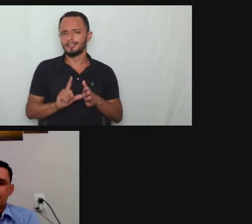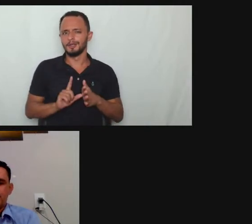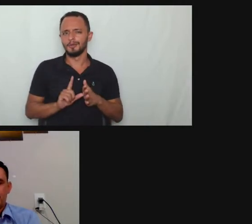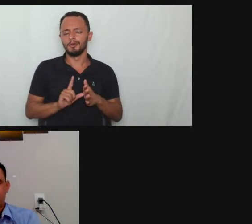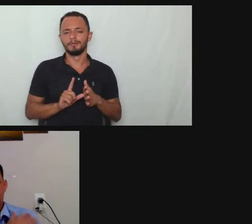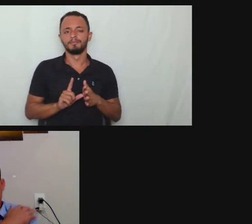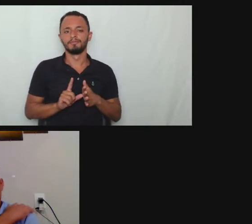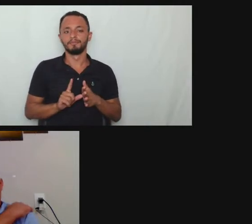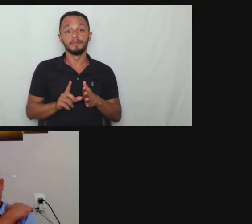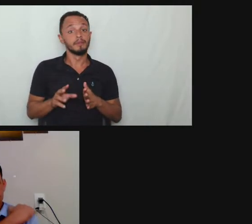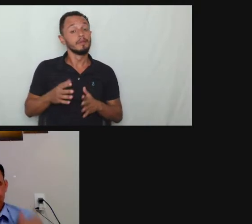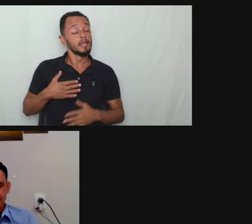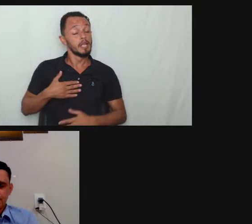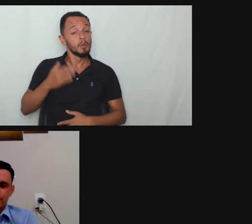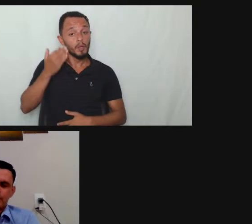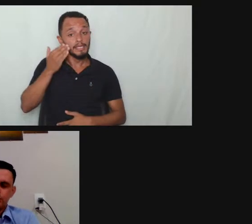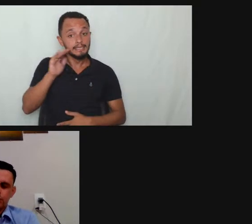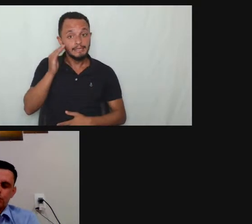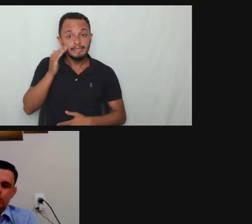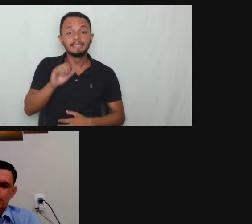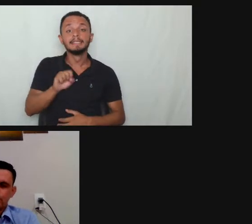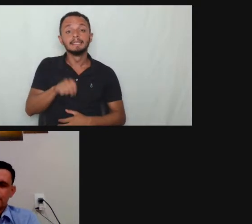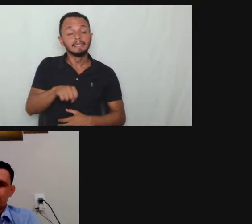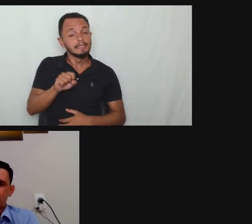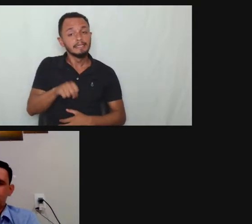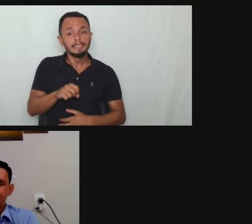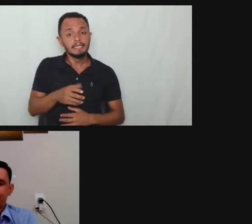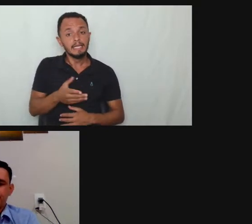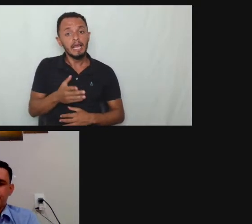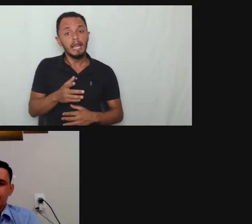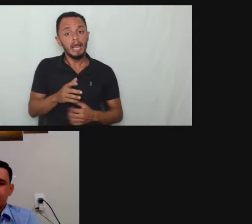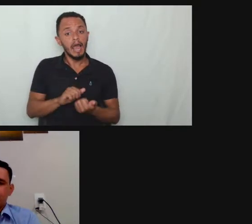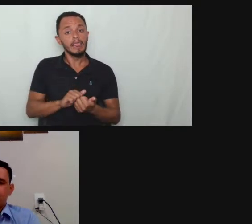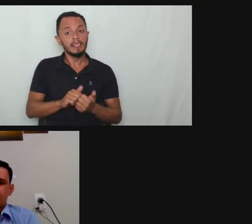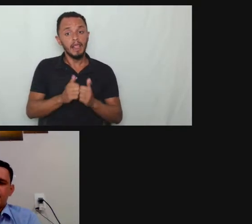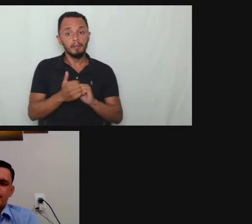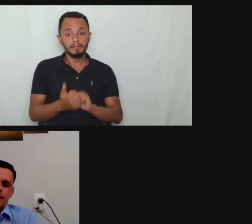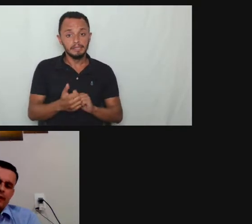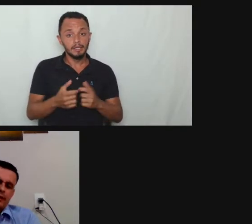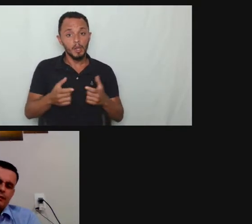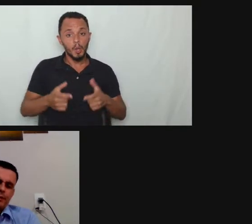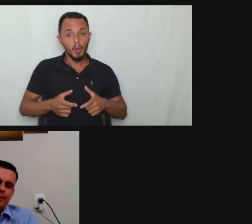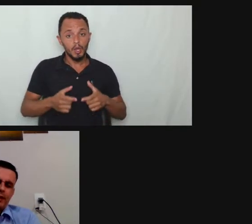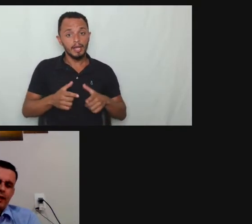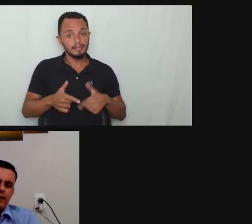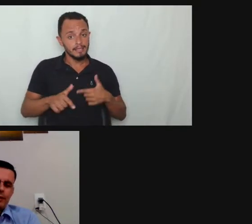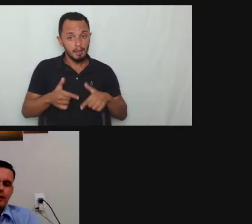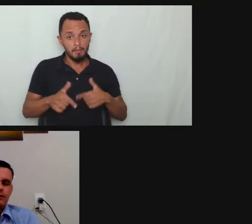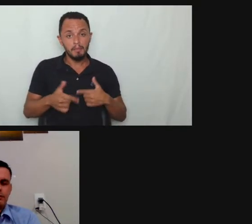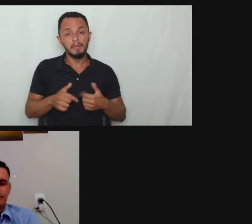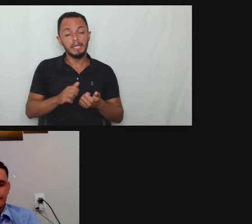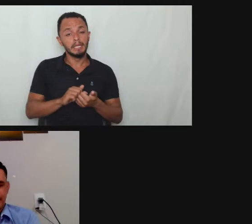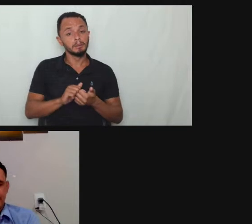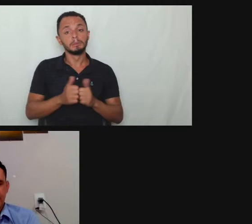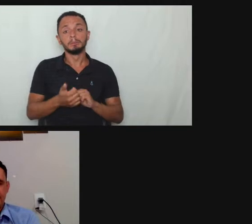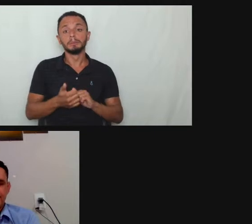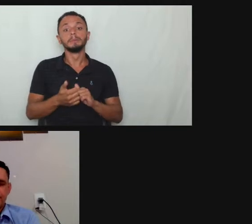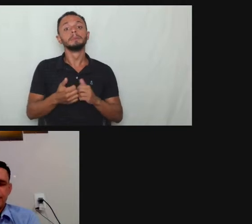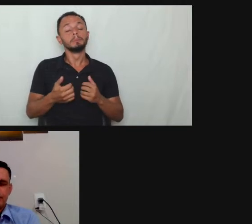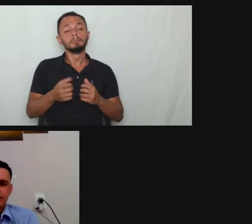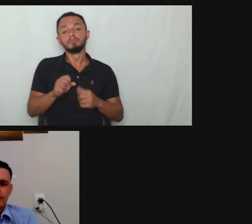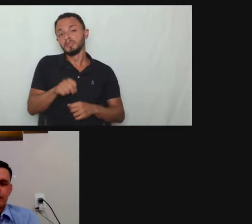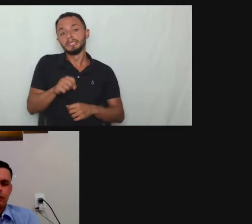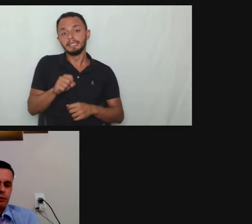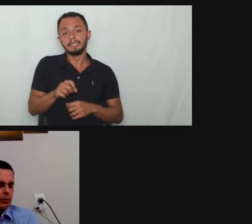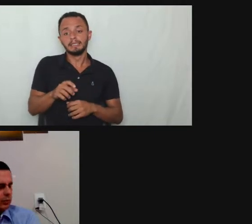tem direito a toda essa adaptação aí do local de trabalho é esse primeiro requerimento ele